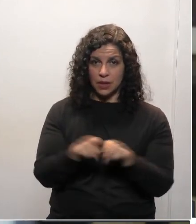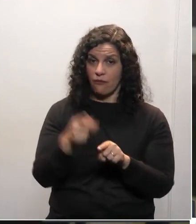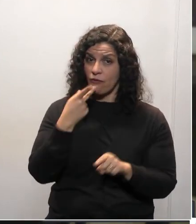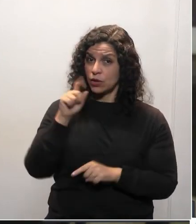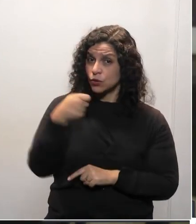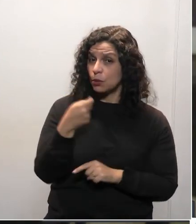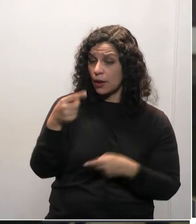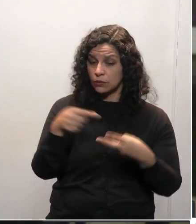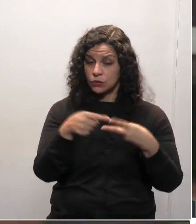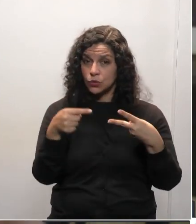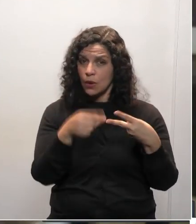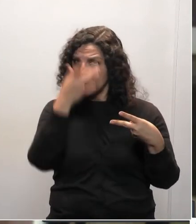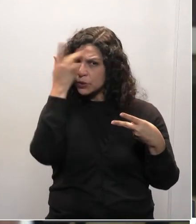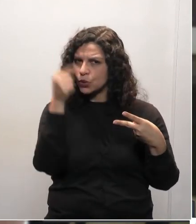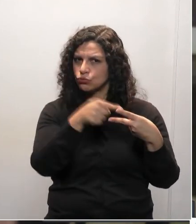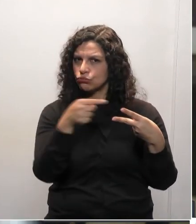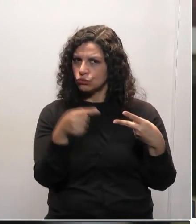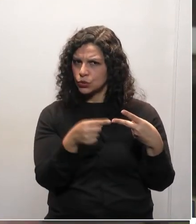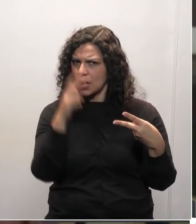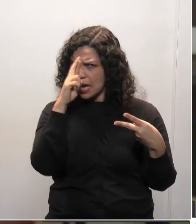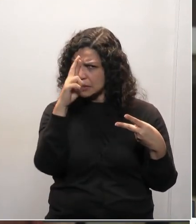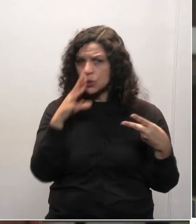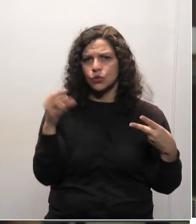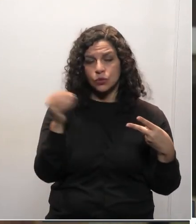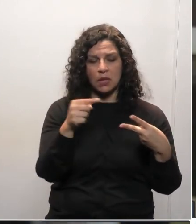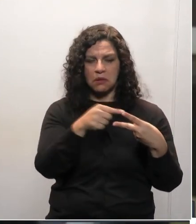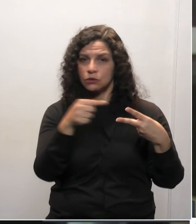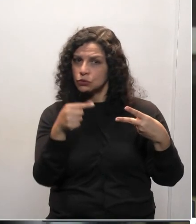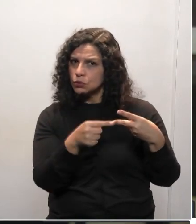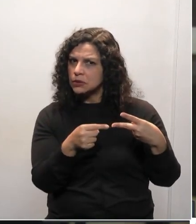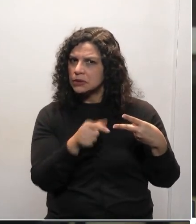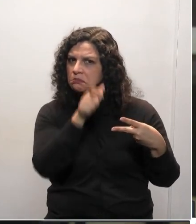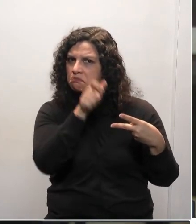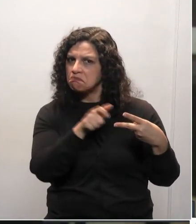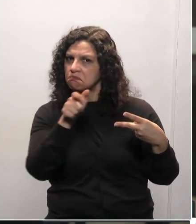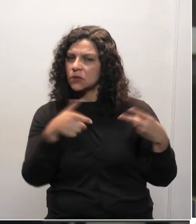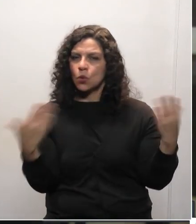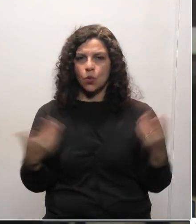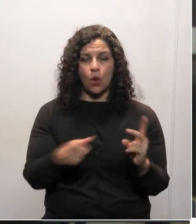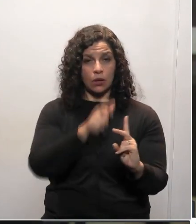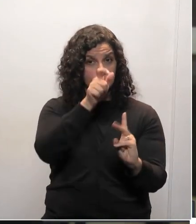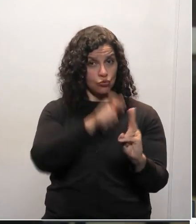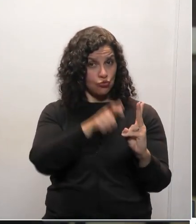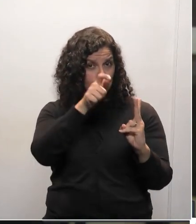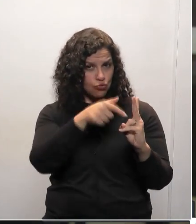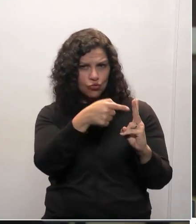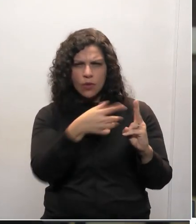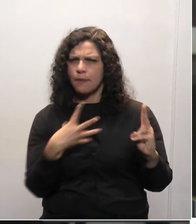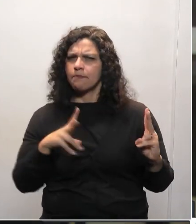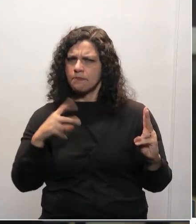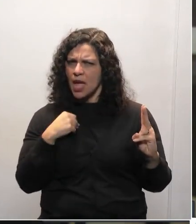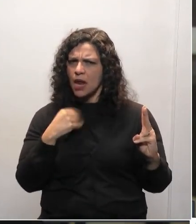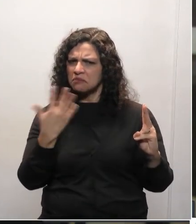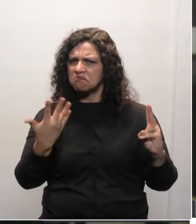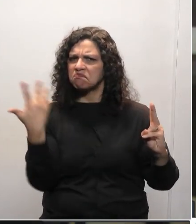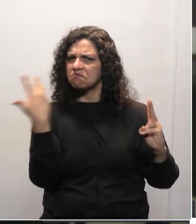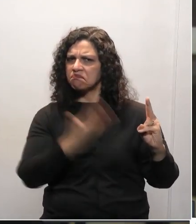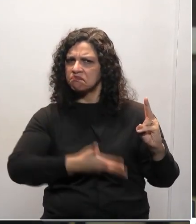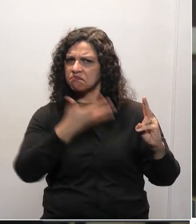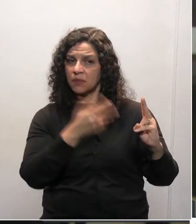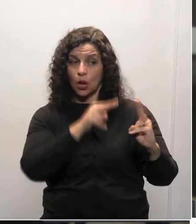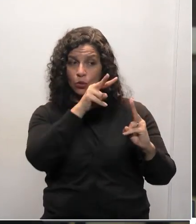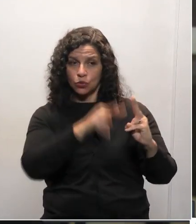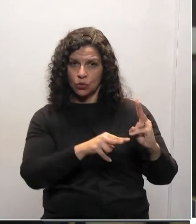dois radialistas, com respeito a todos, mas tem dois radialistas que merecem ser exaltados,